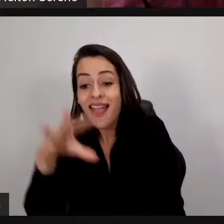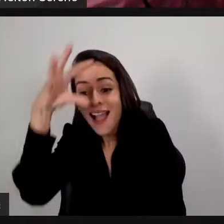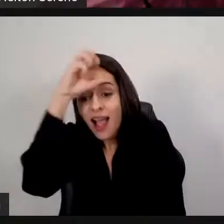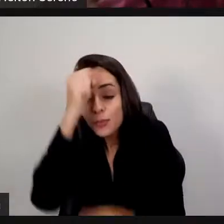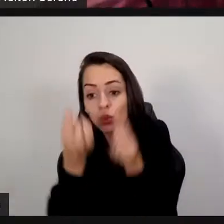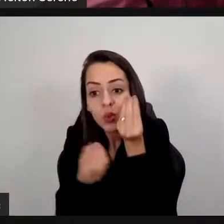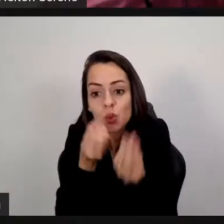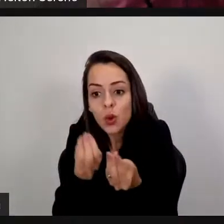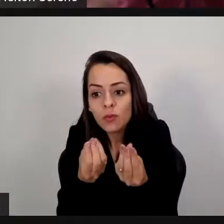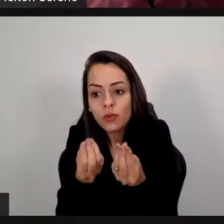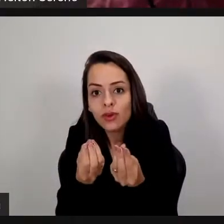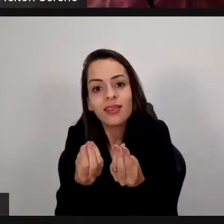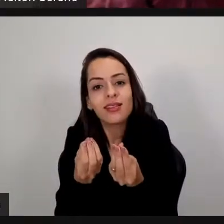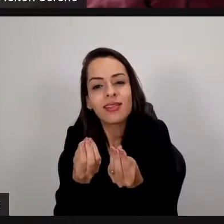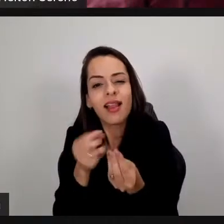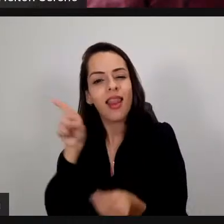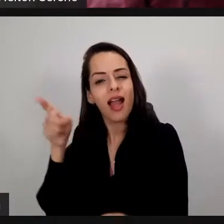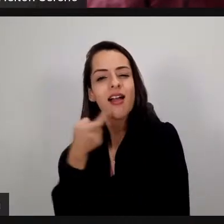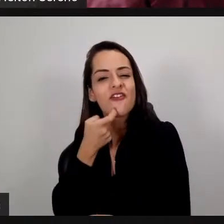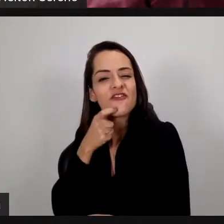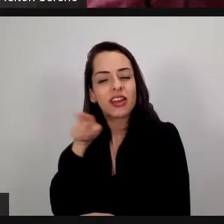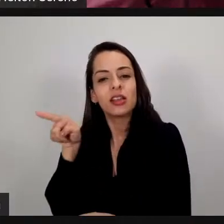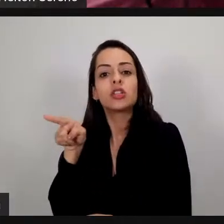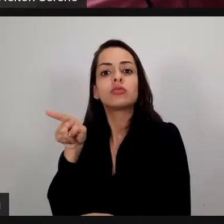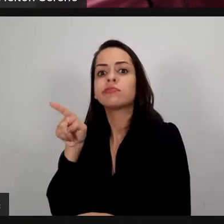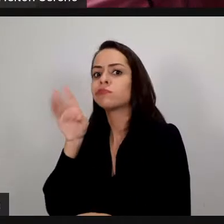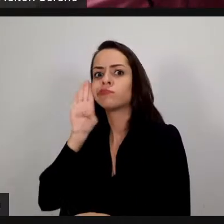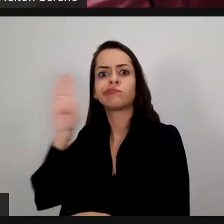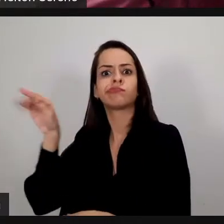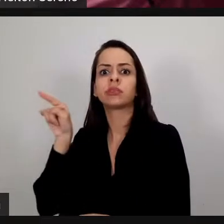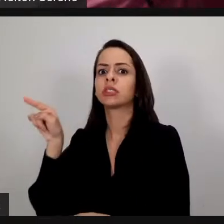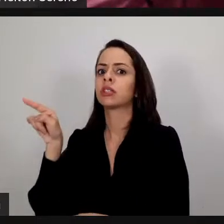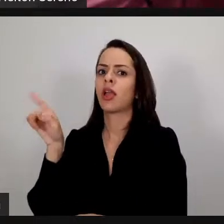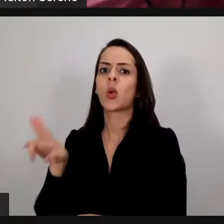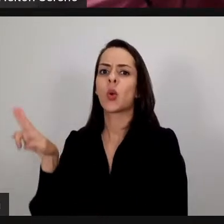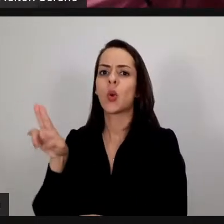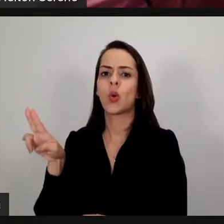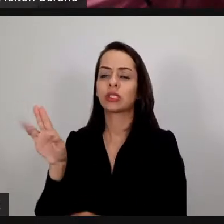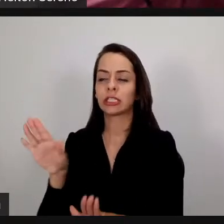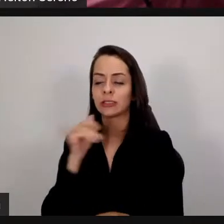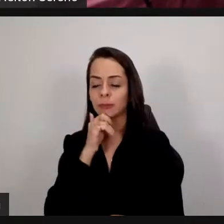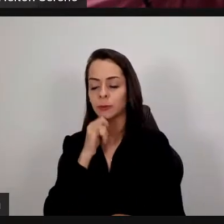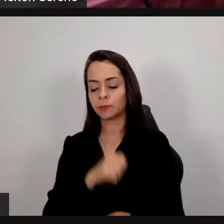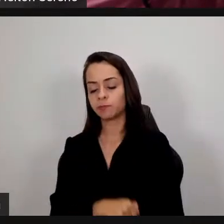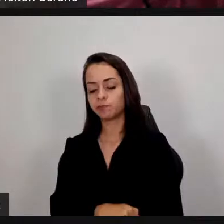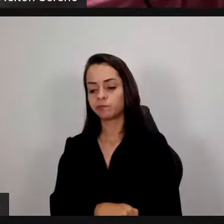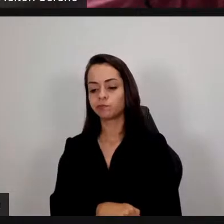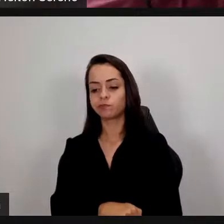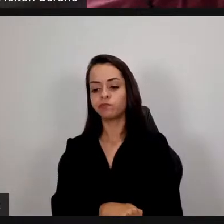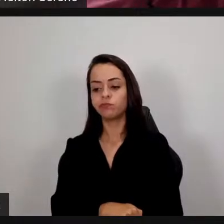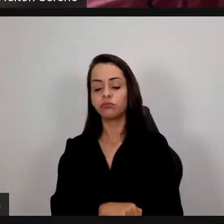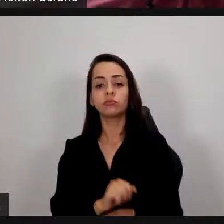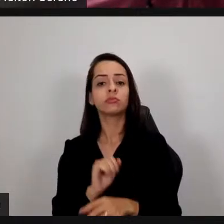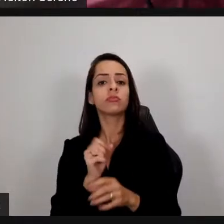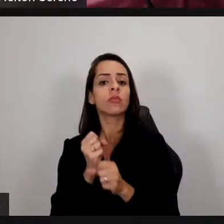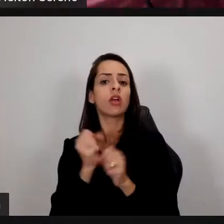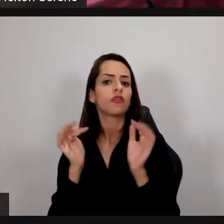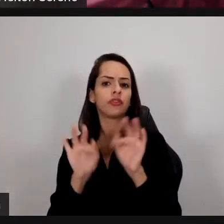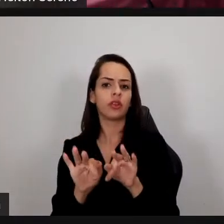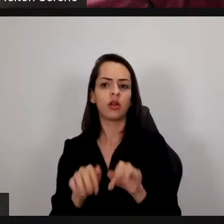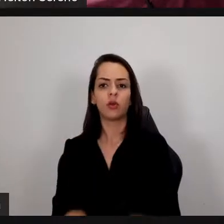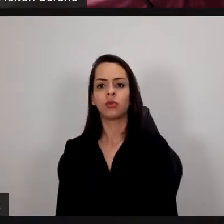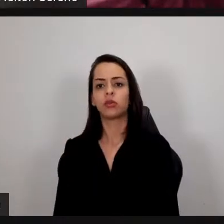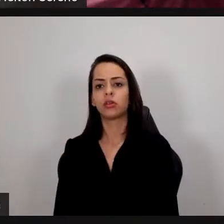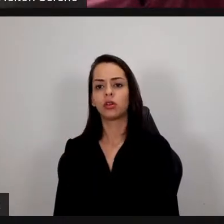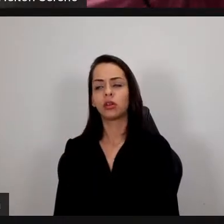o que que é importante o aluno aprendeu não é chegar no final do semestre e falar professor você deu o conteúdo você